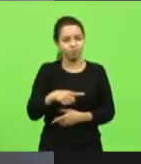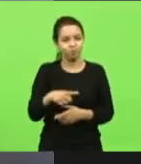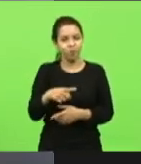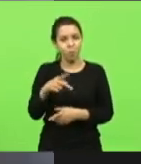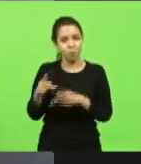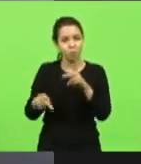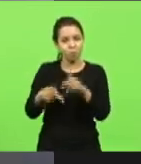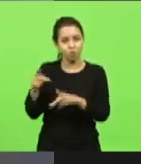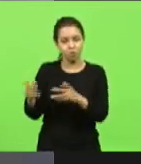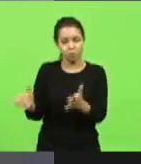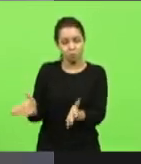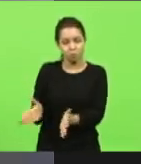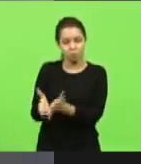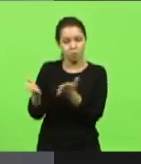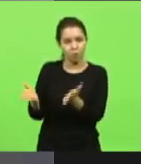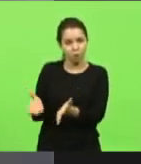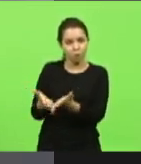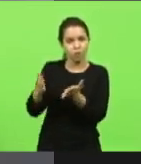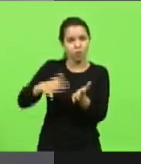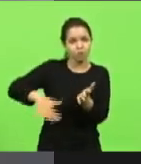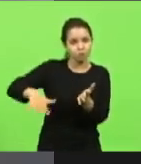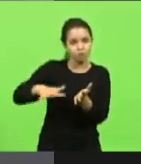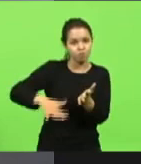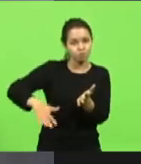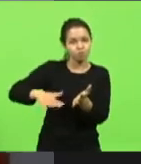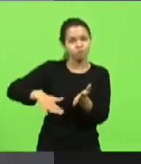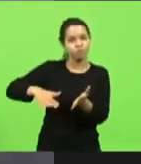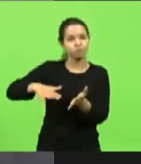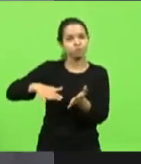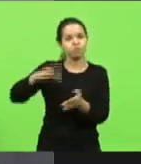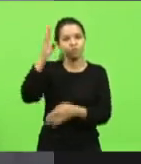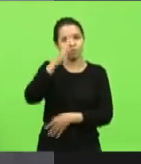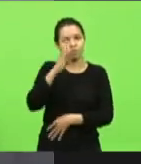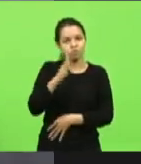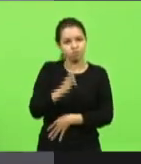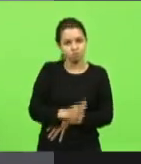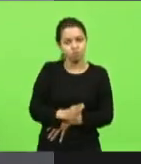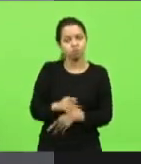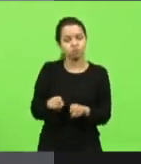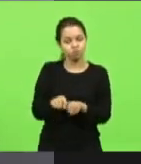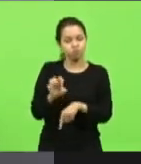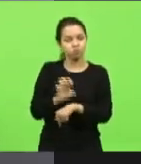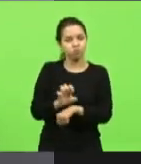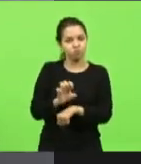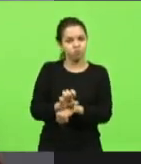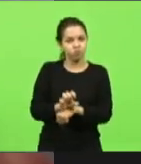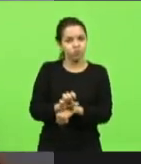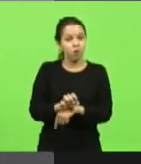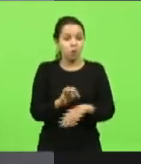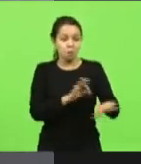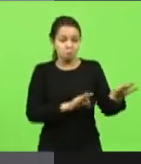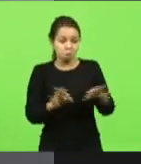do nosso país e do nosso Estado e não se fez nada para essa infraestrutura eu